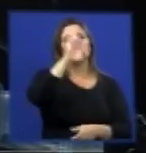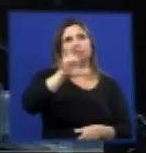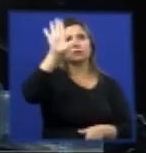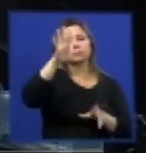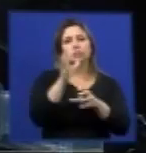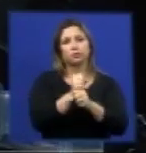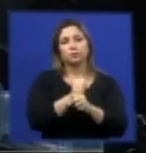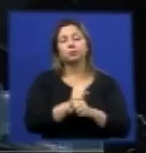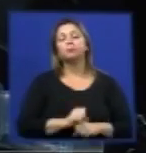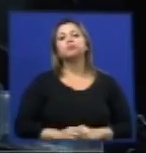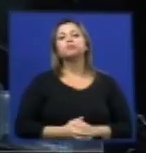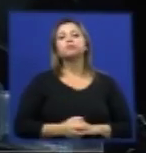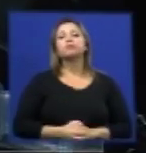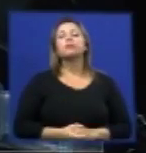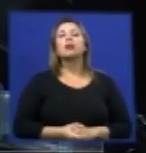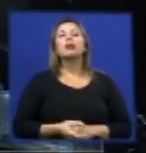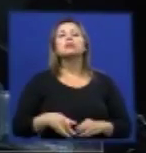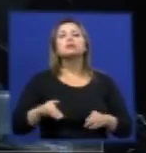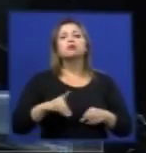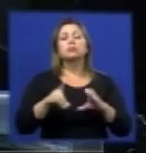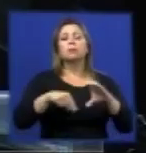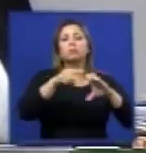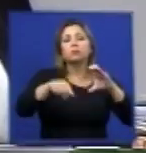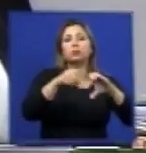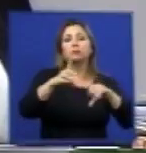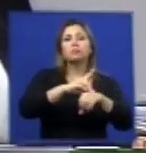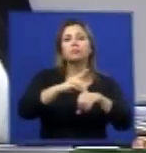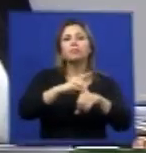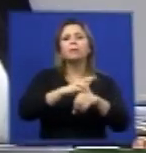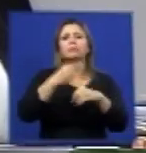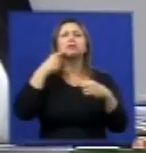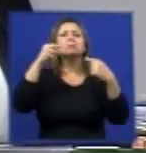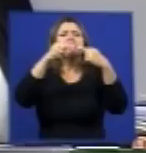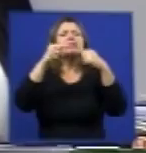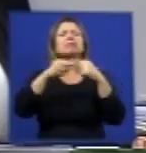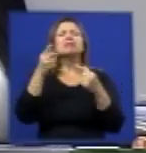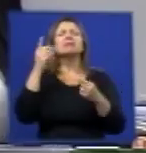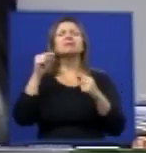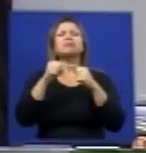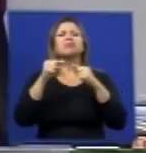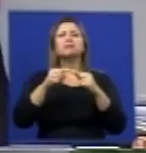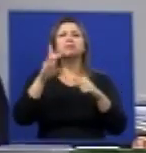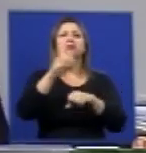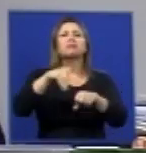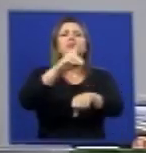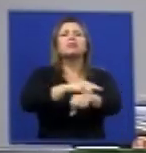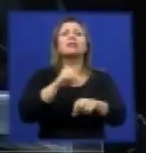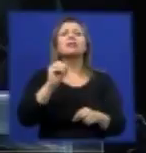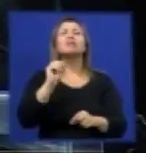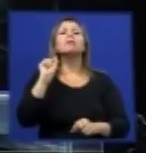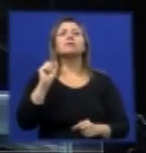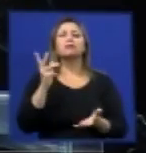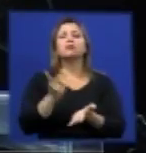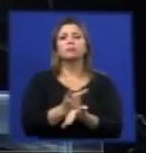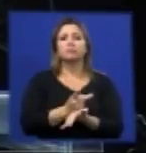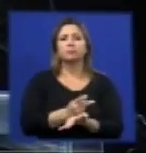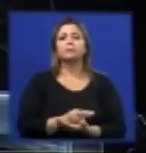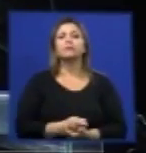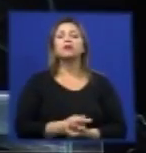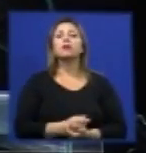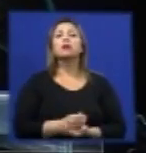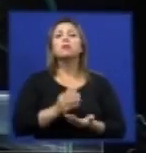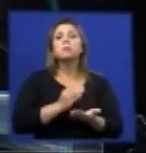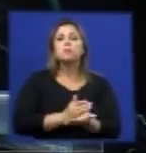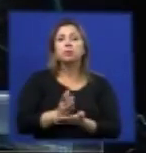bem e qual a relação de pneus com a dengue eu acho que é o mais importante que eu vou falar aqui primeiro a introdução